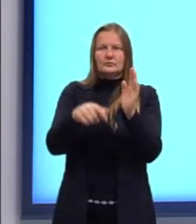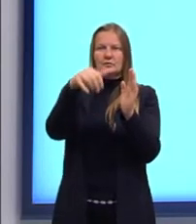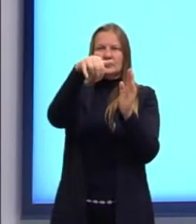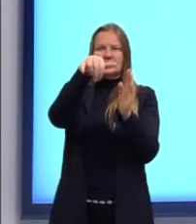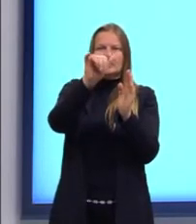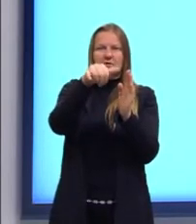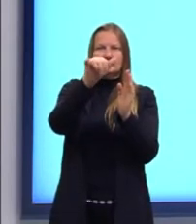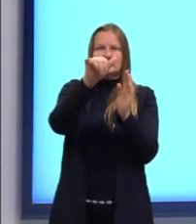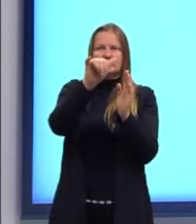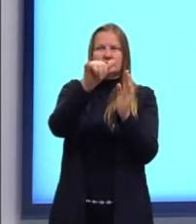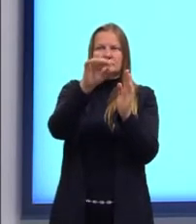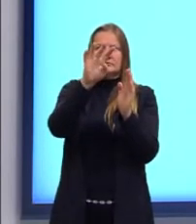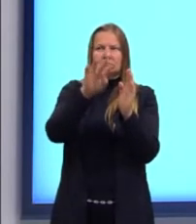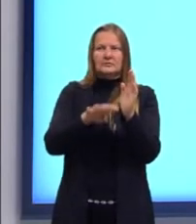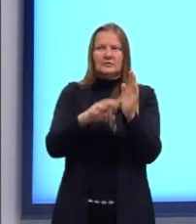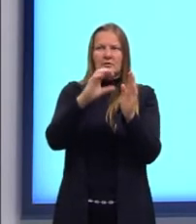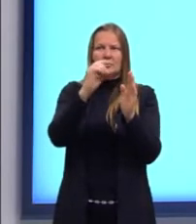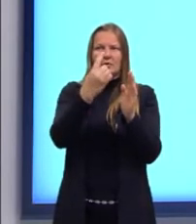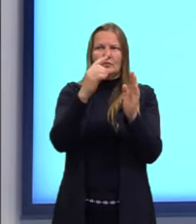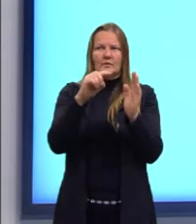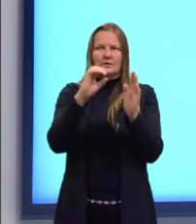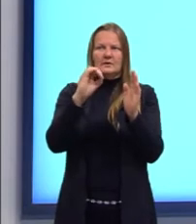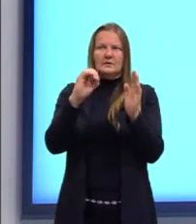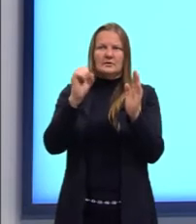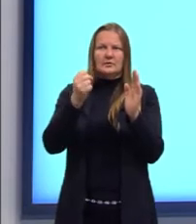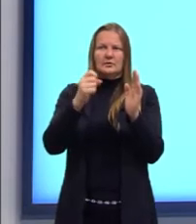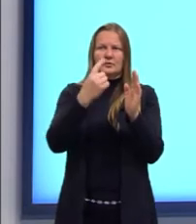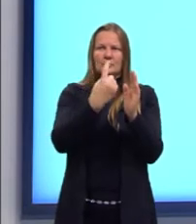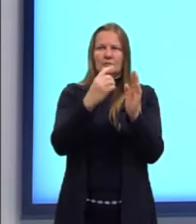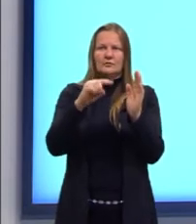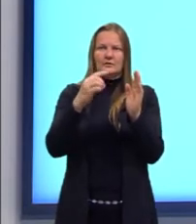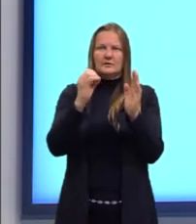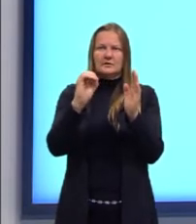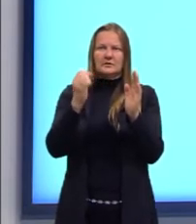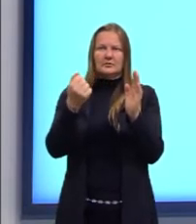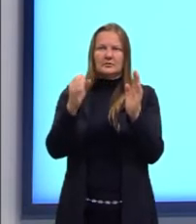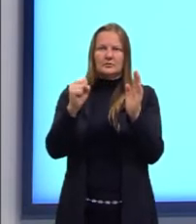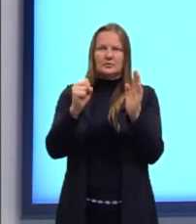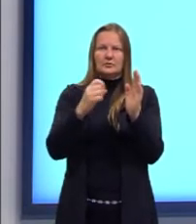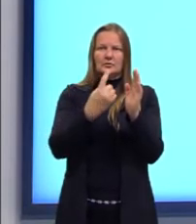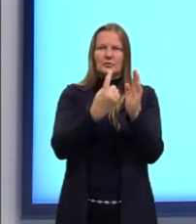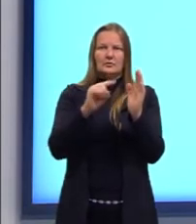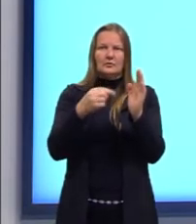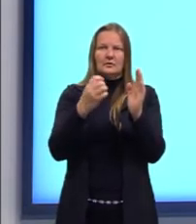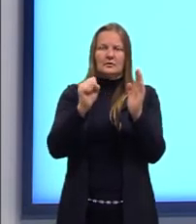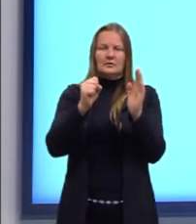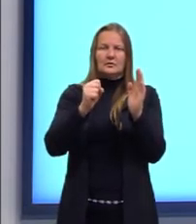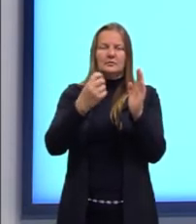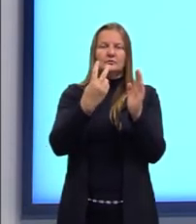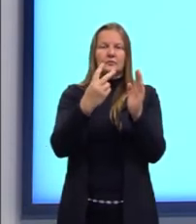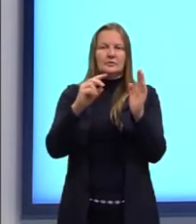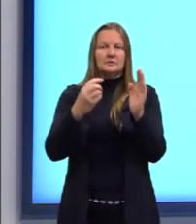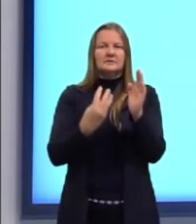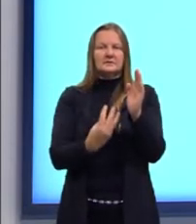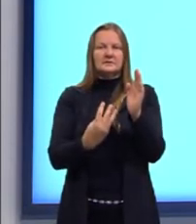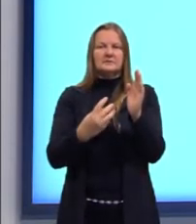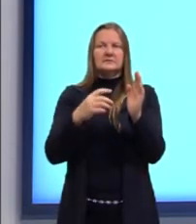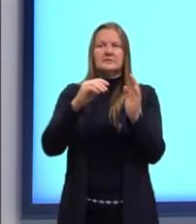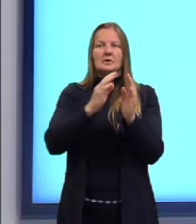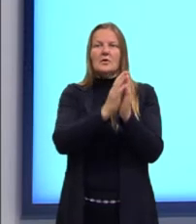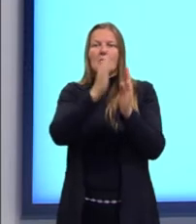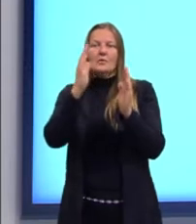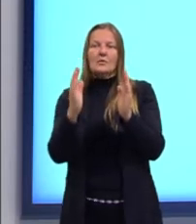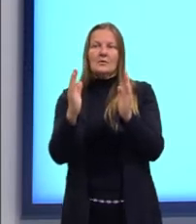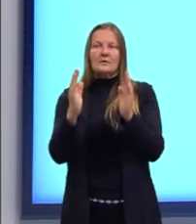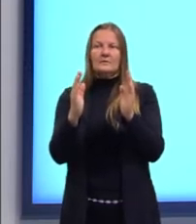então nós temos 1,008, 1,08, 1,8, 2 e 3 e ao lado nós